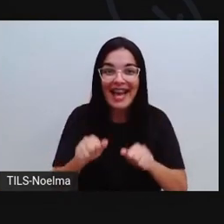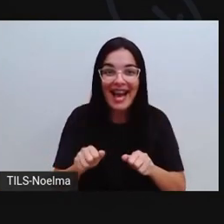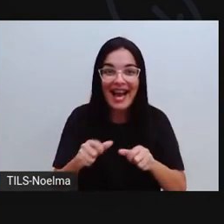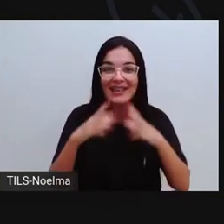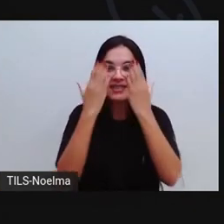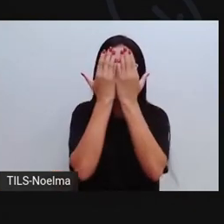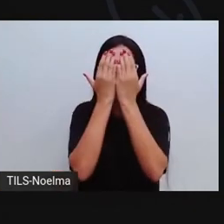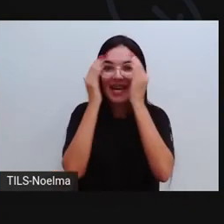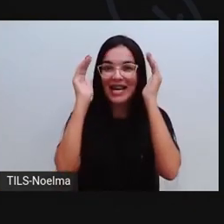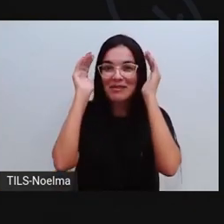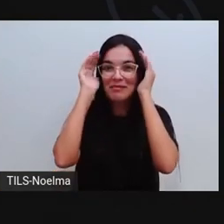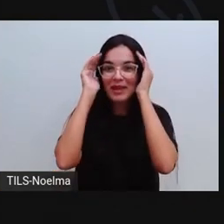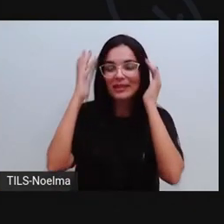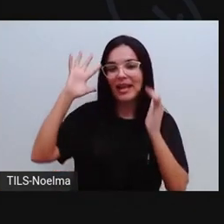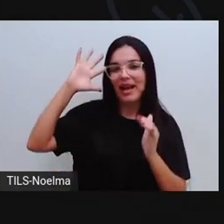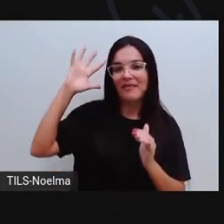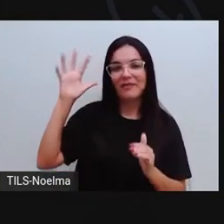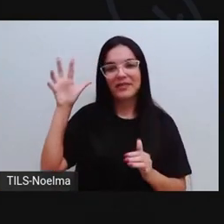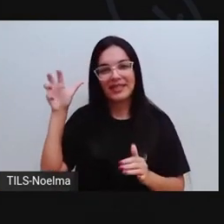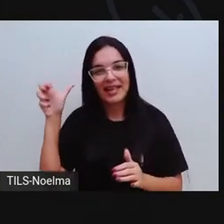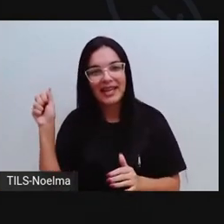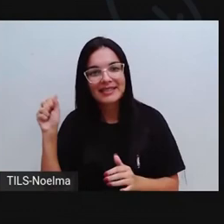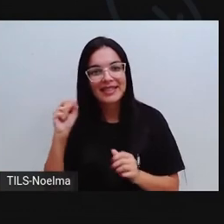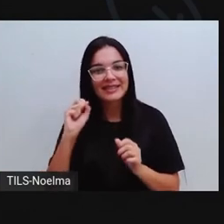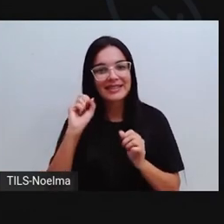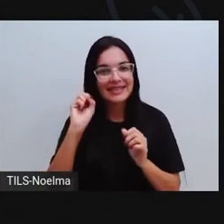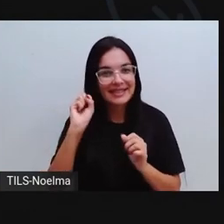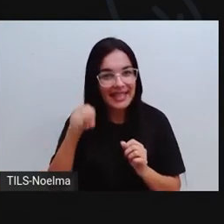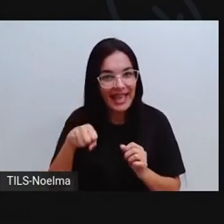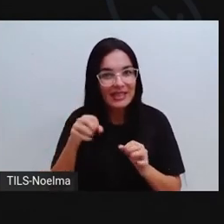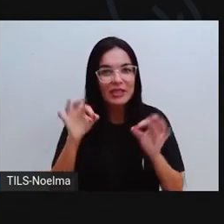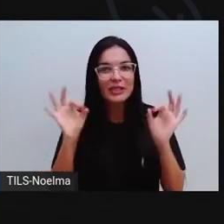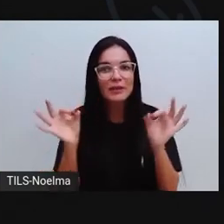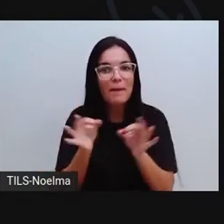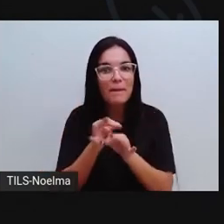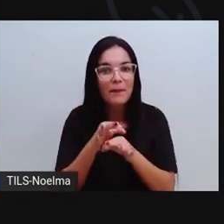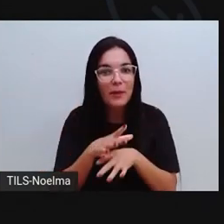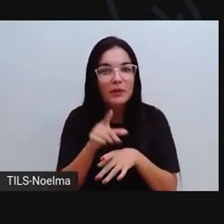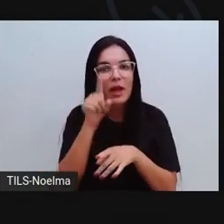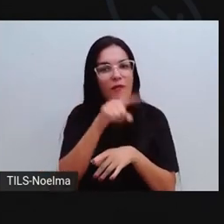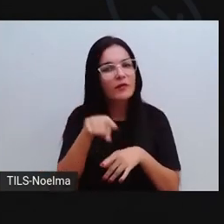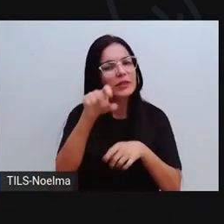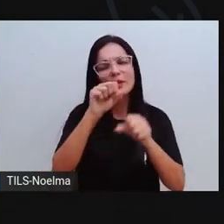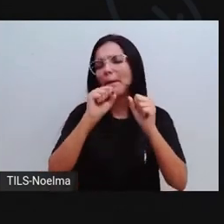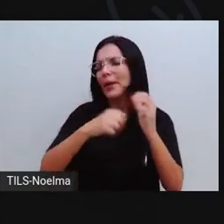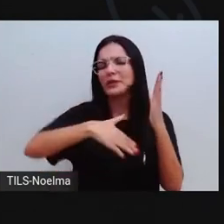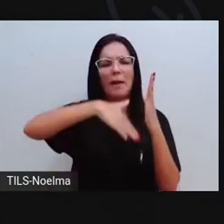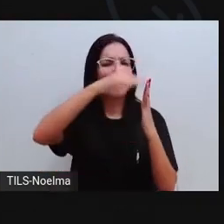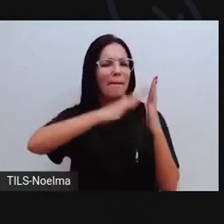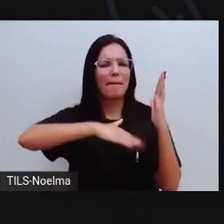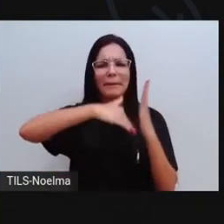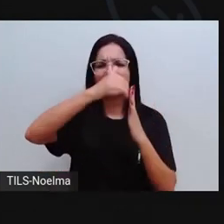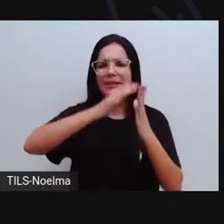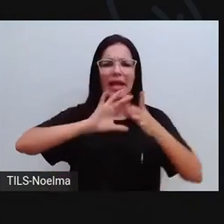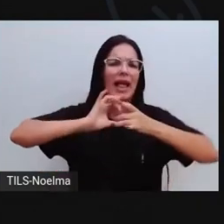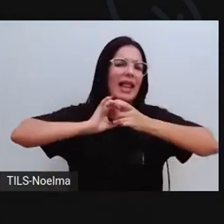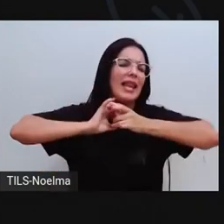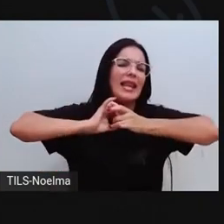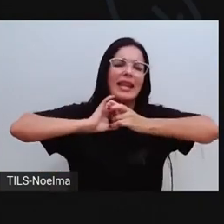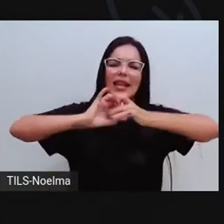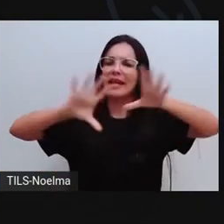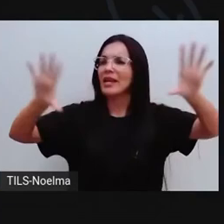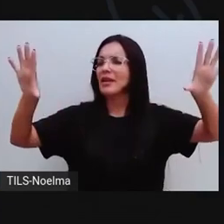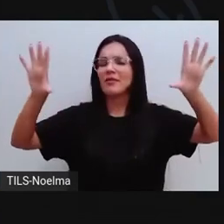máscara africana, certo? depois de pronto, vocês podem pintar de maneira